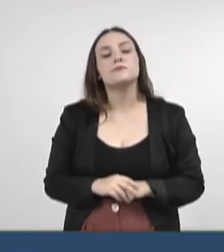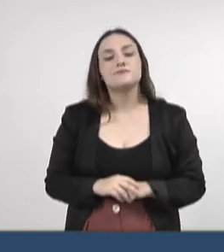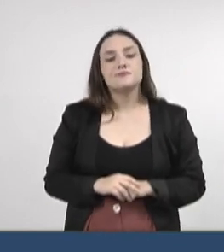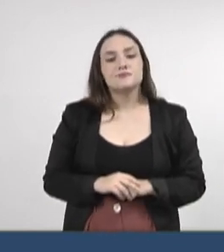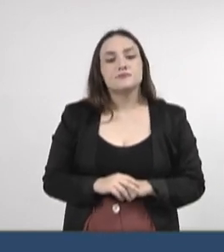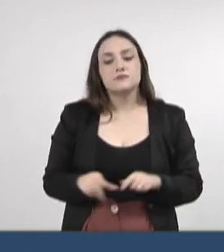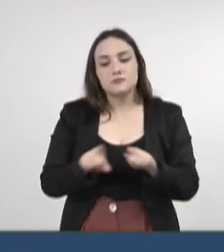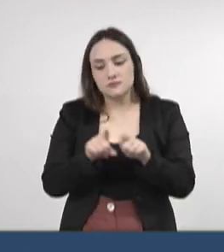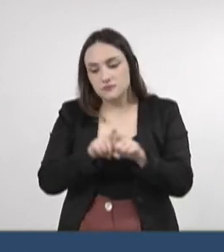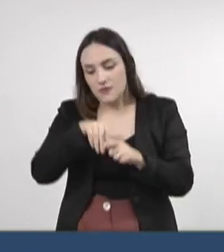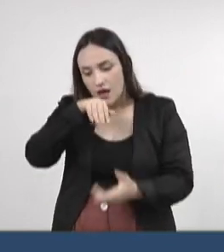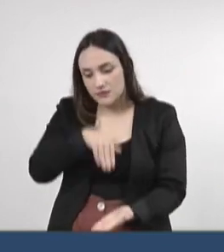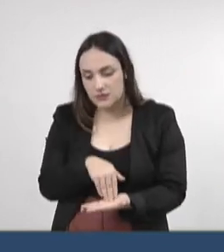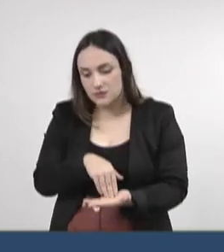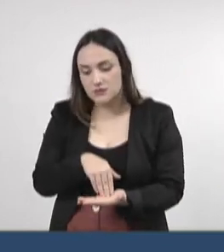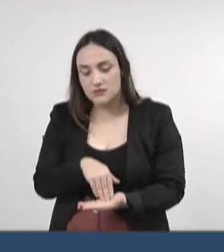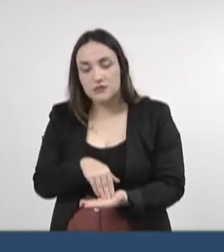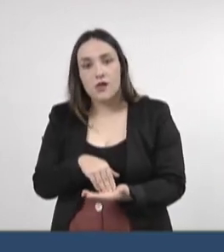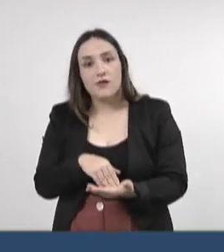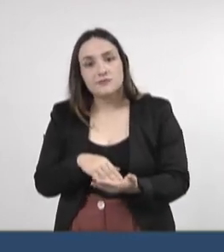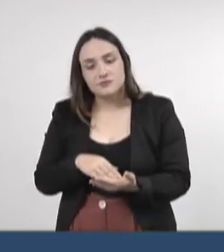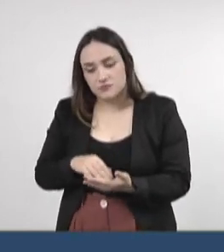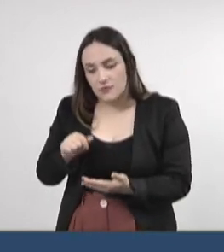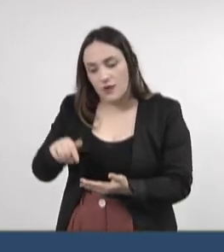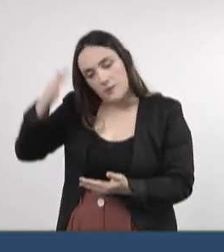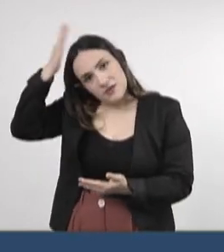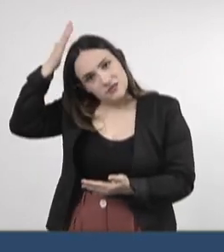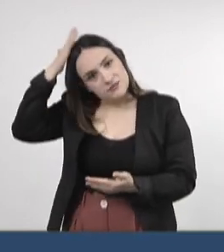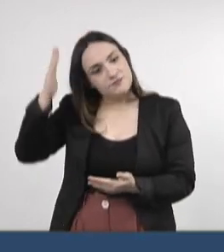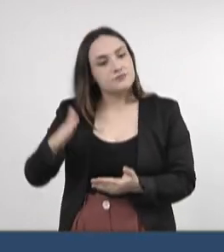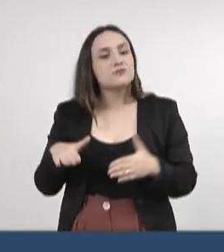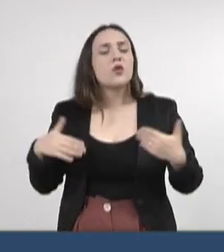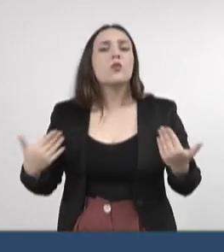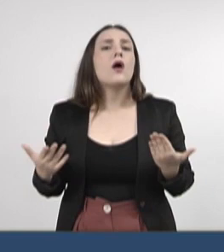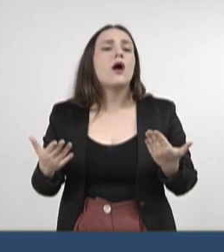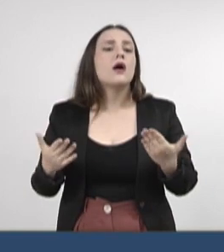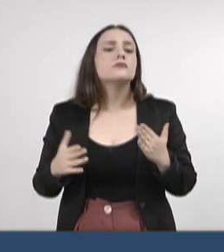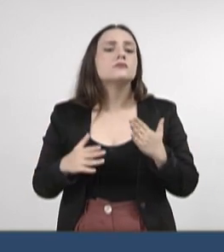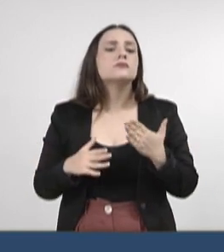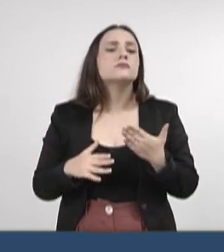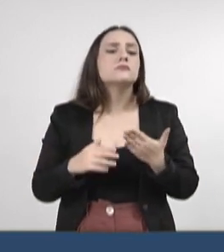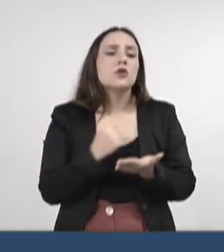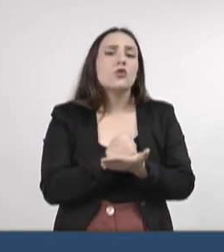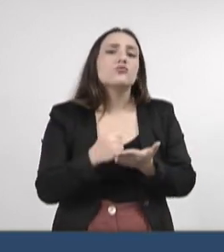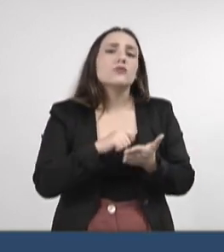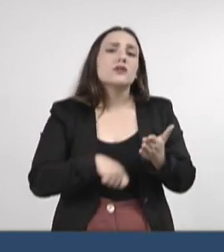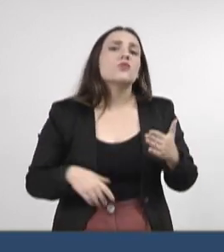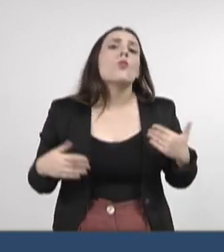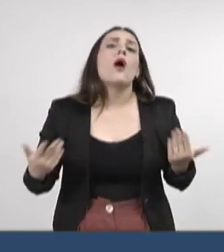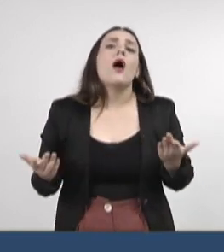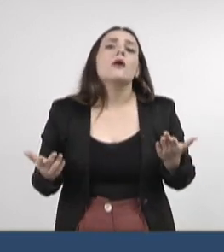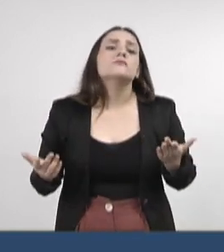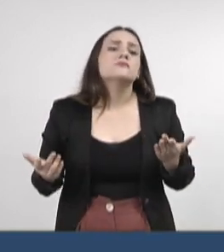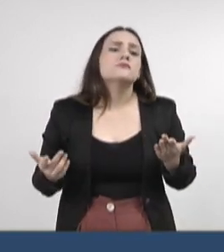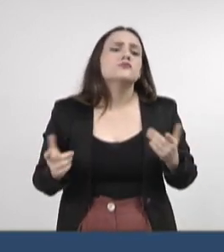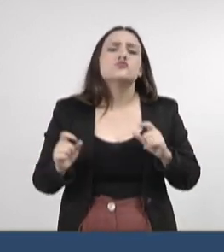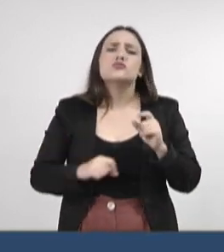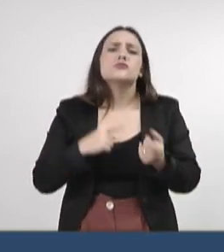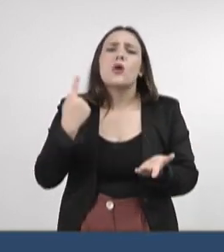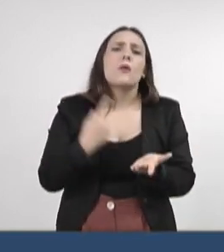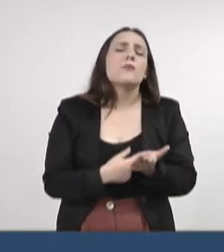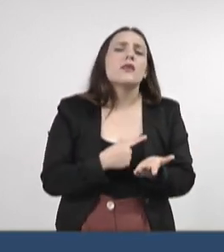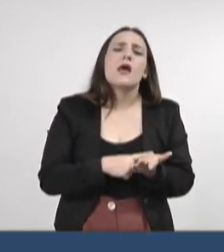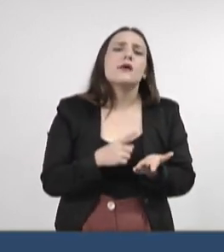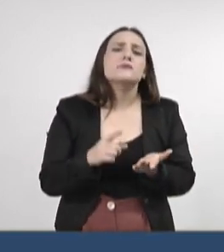Paraná ao sul. Solicitando quais as cláusulas do referido contrato à